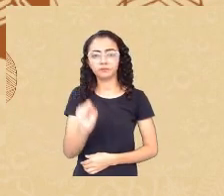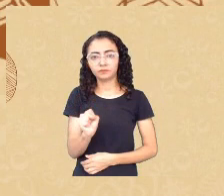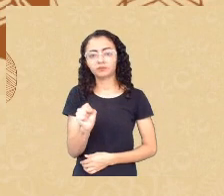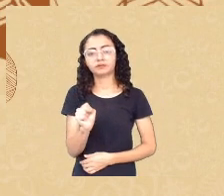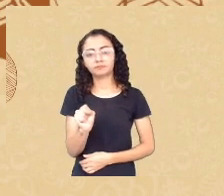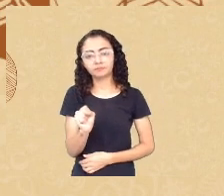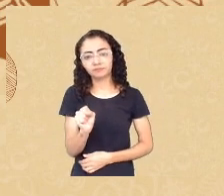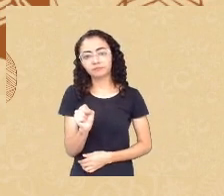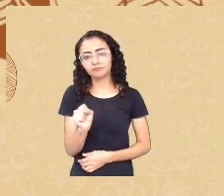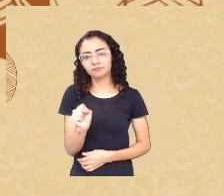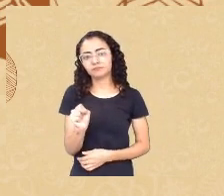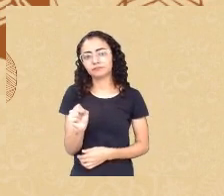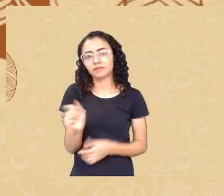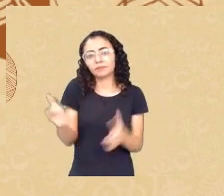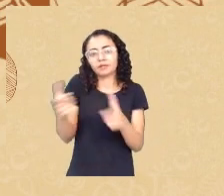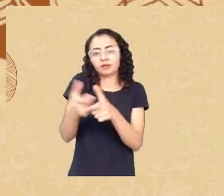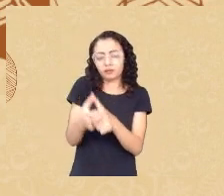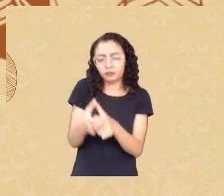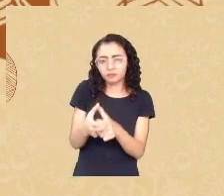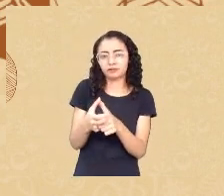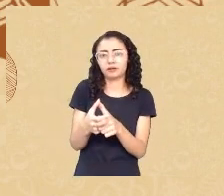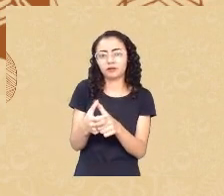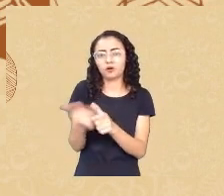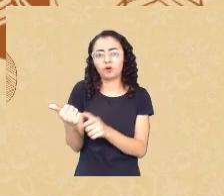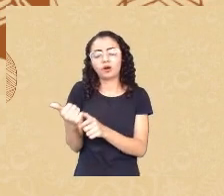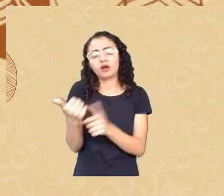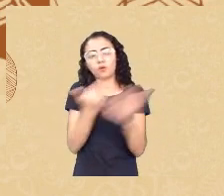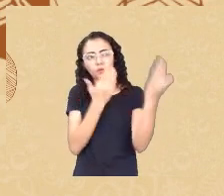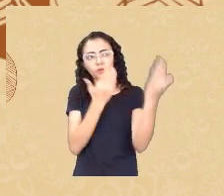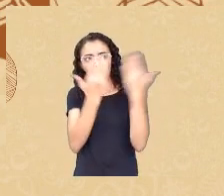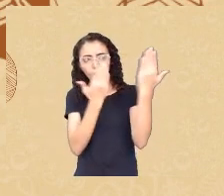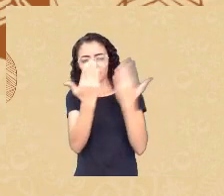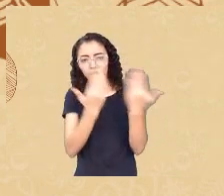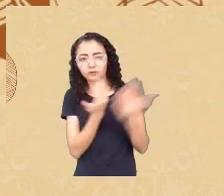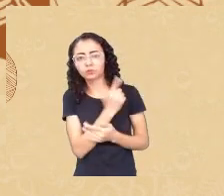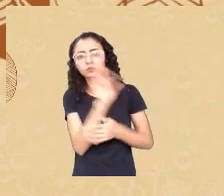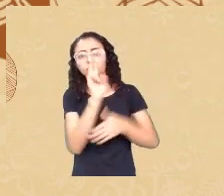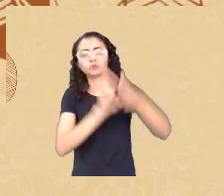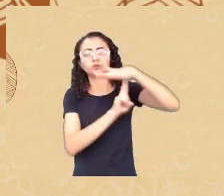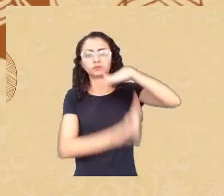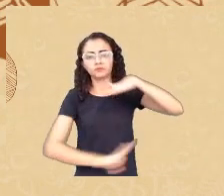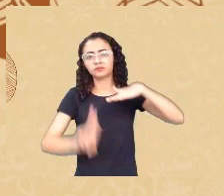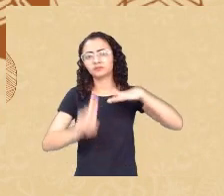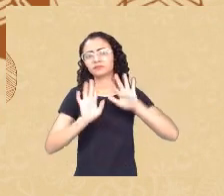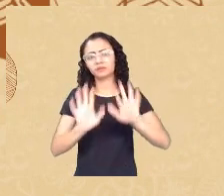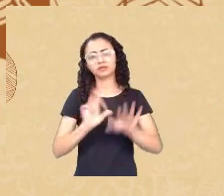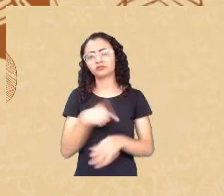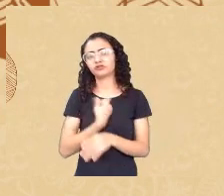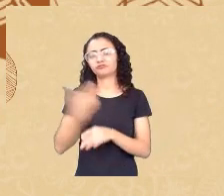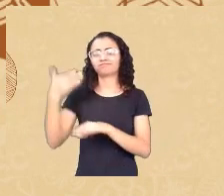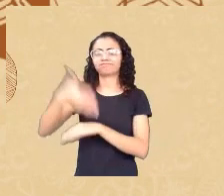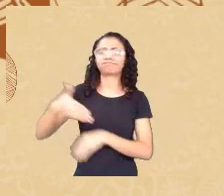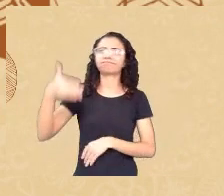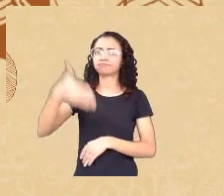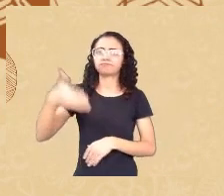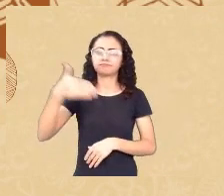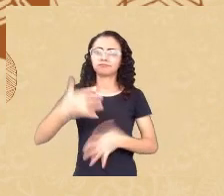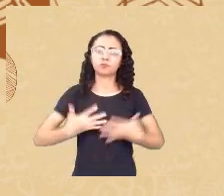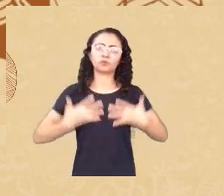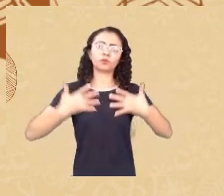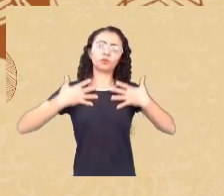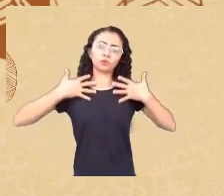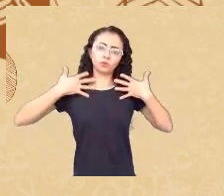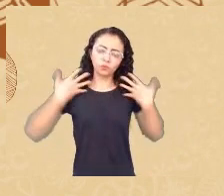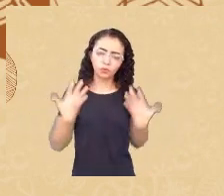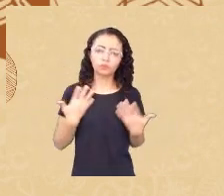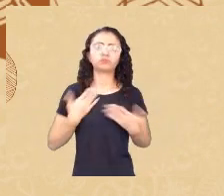desse local que a gente atua e é com muito orgulho e com muita satisfação que eu levo o nome da Universidade Federal de Alagoas esse estado